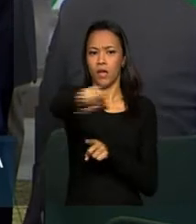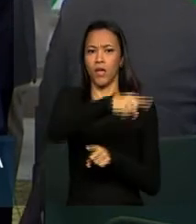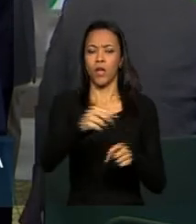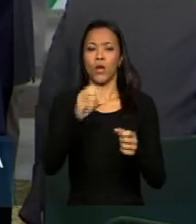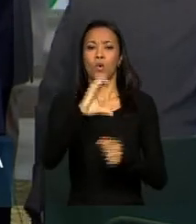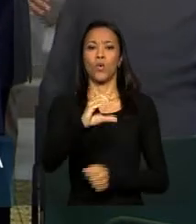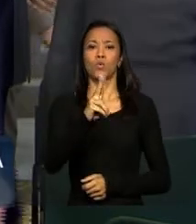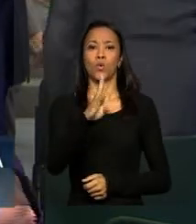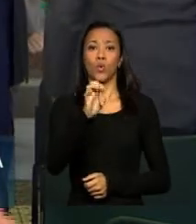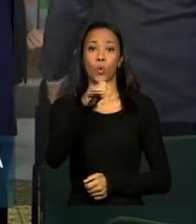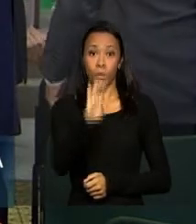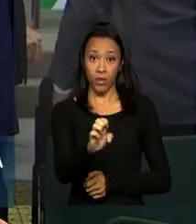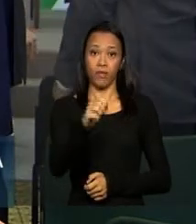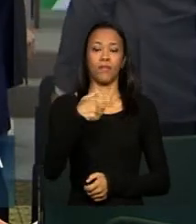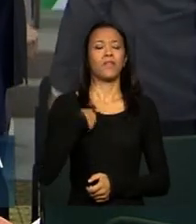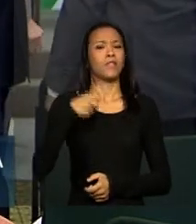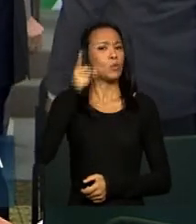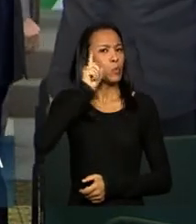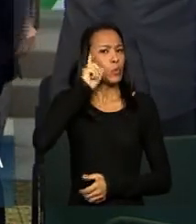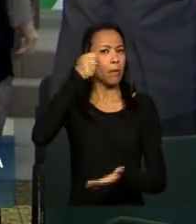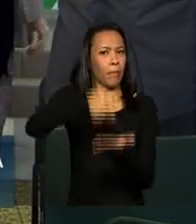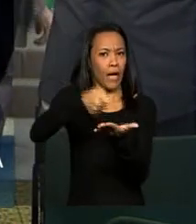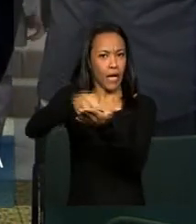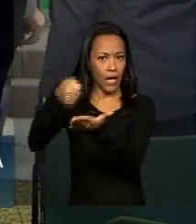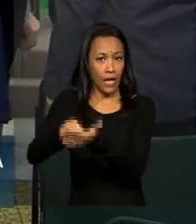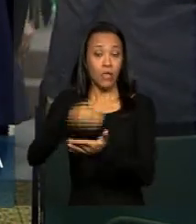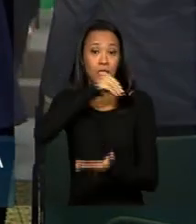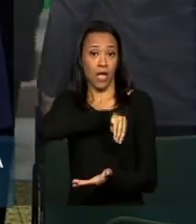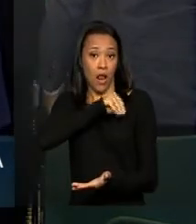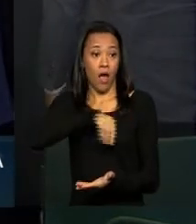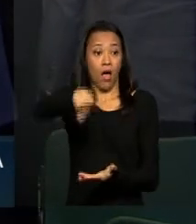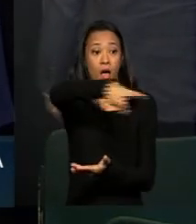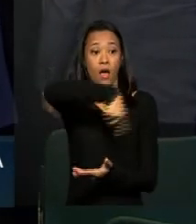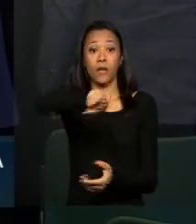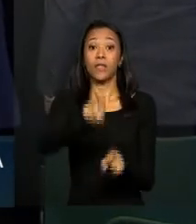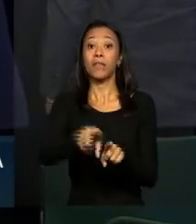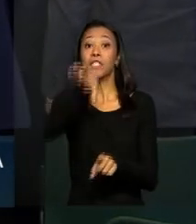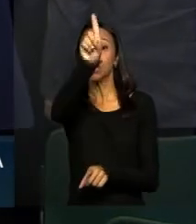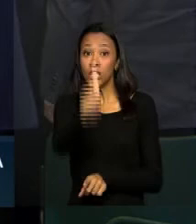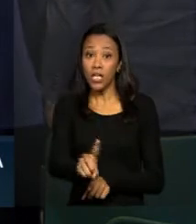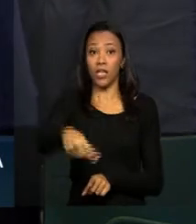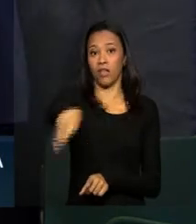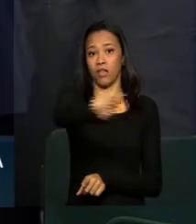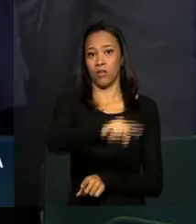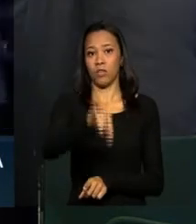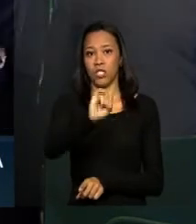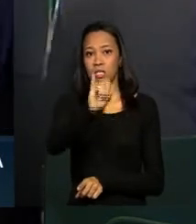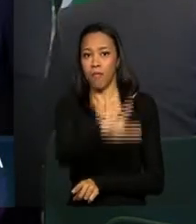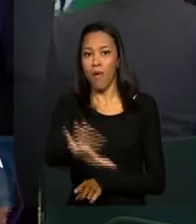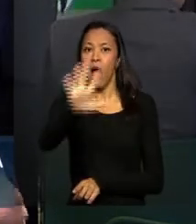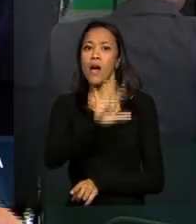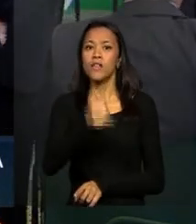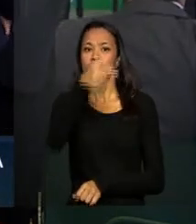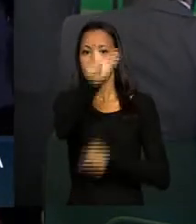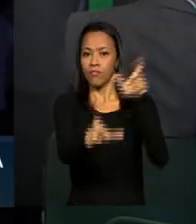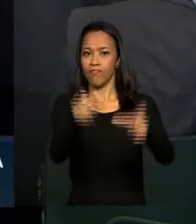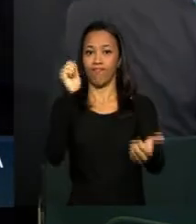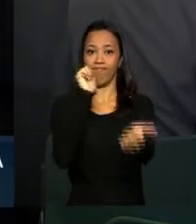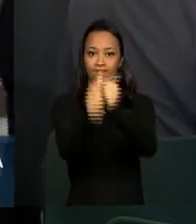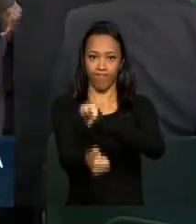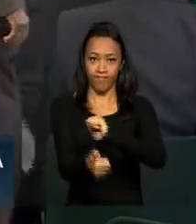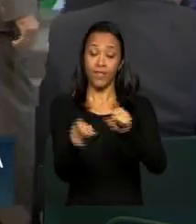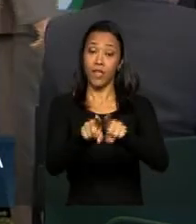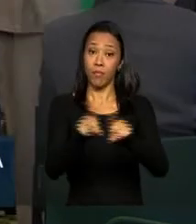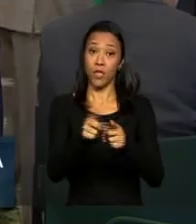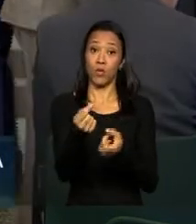ter, por exemplo, o manter em dia nos pagamentos de salários e direitos de imagem dos jogadores, além de destinar parte da sua